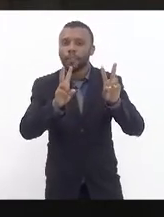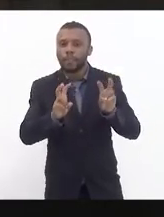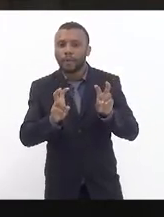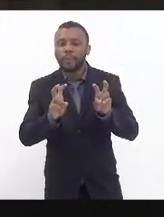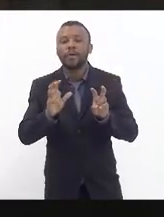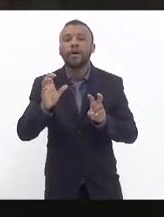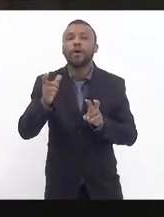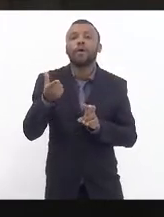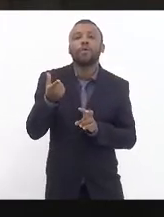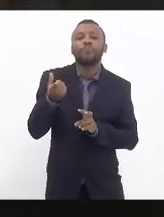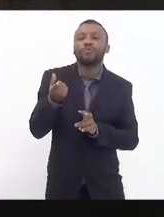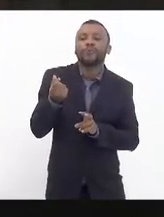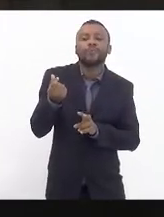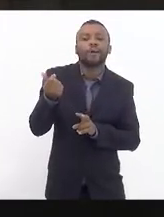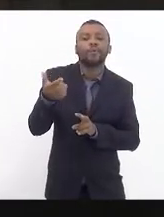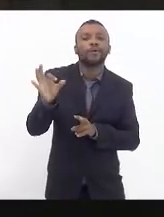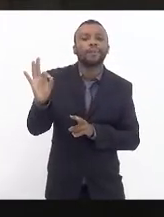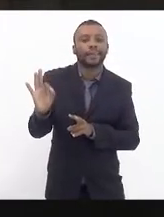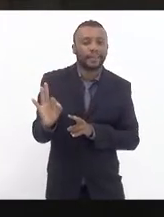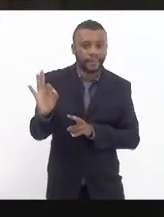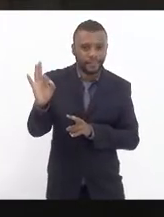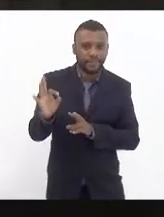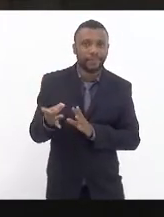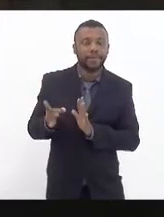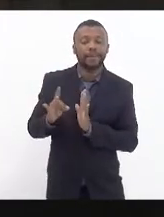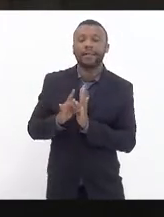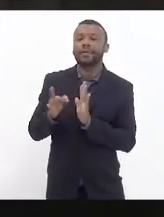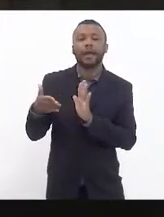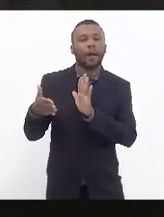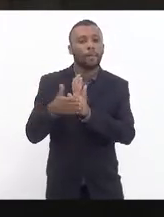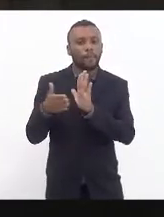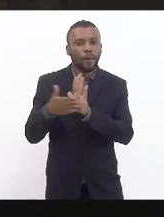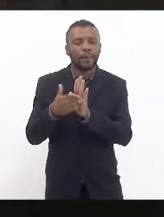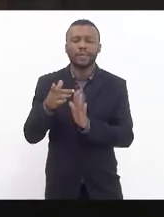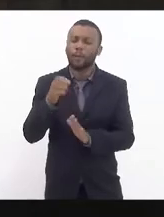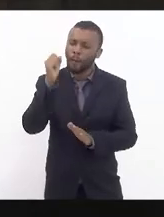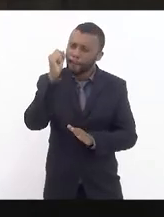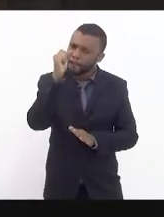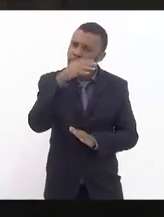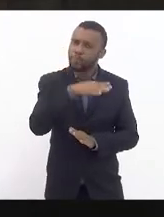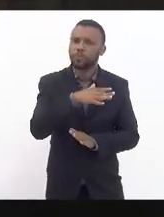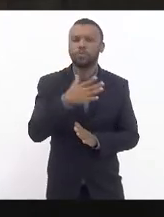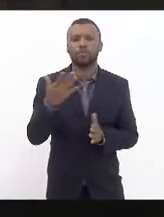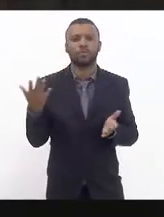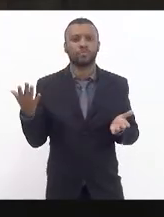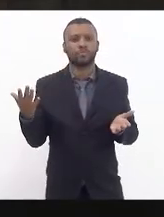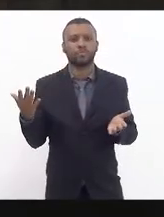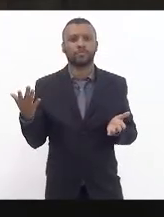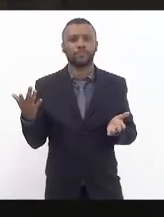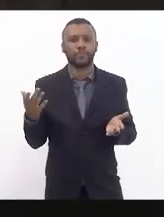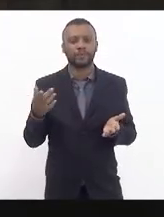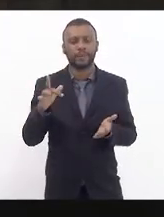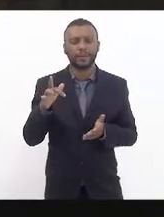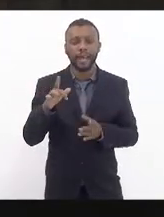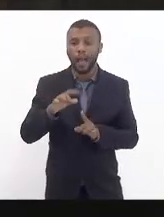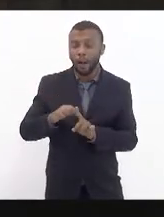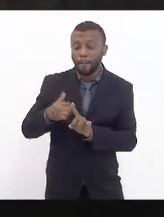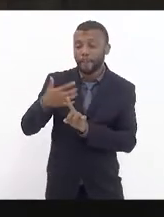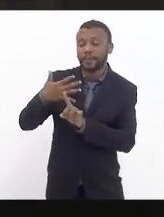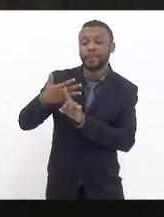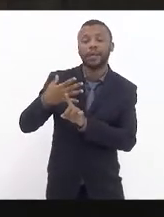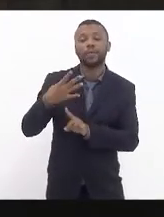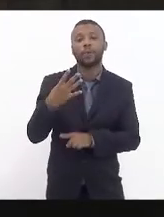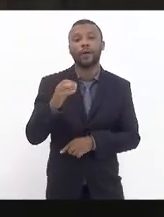tarifa que na verdade o que se propõe é um grande absurdo você aumentar em 40%